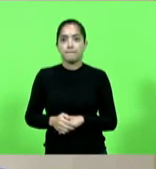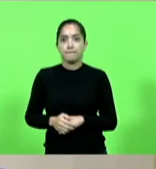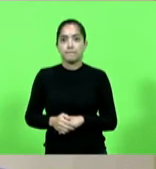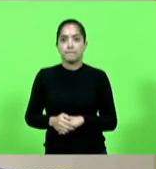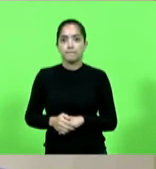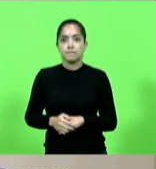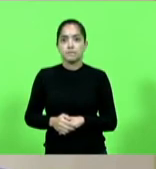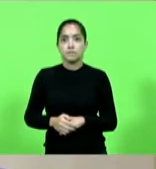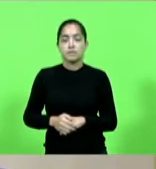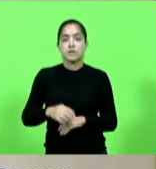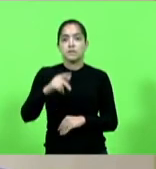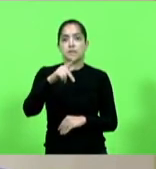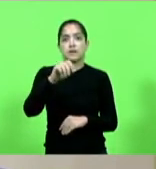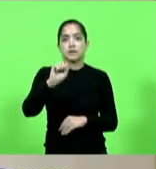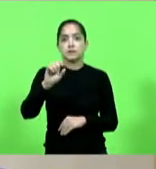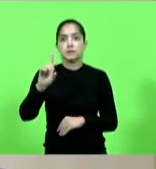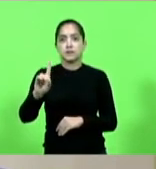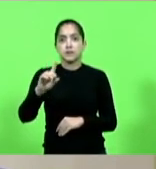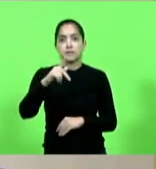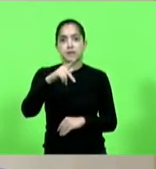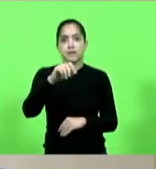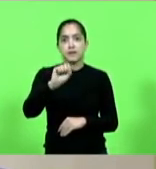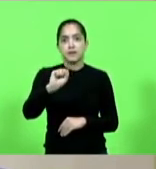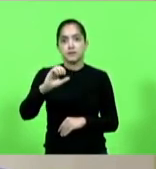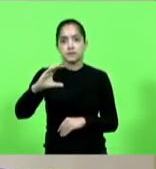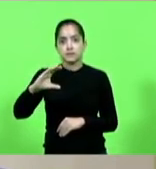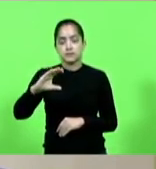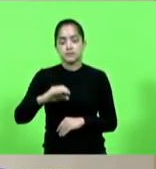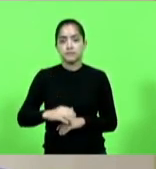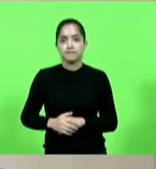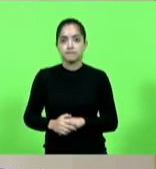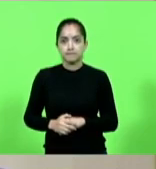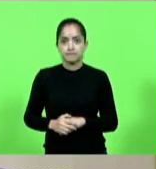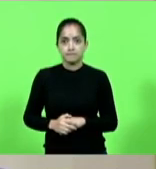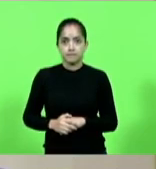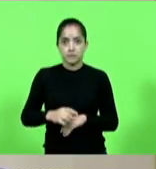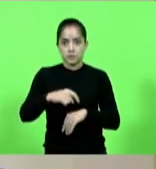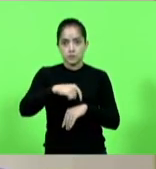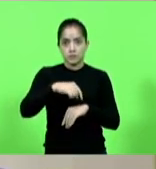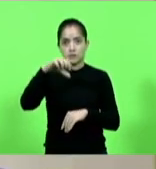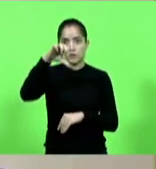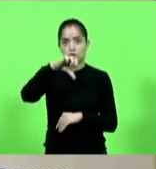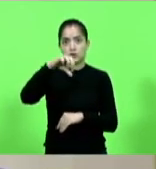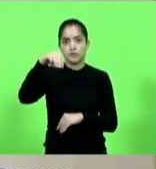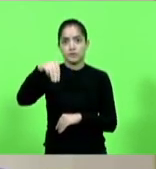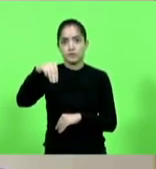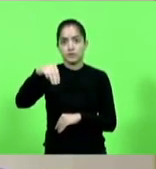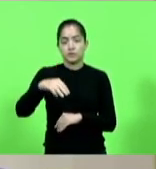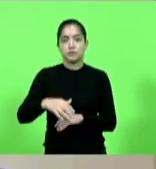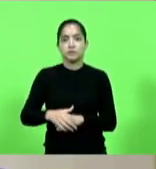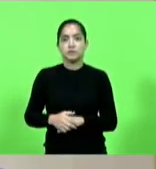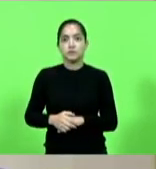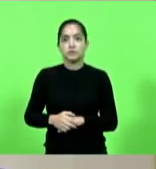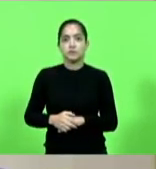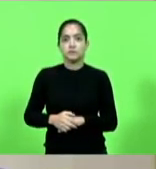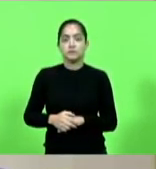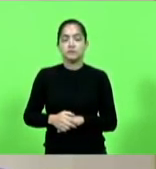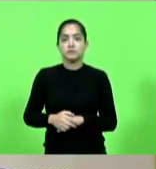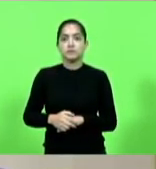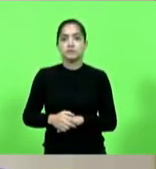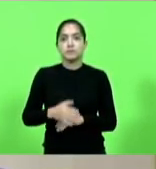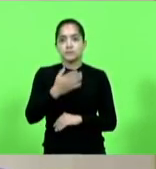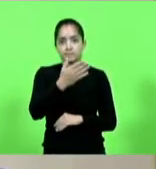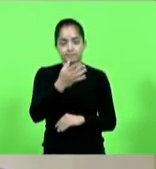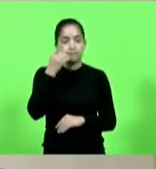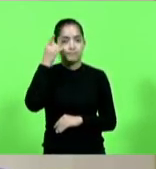Bloco PSD-PSC, por 9 minutos. Eu, senhor presidente. Deputada